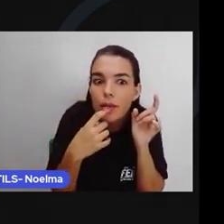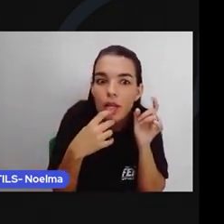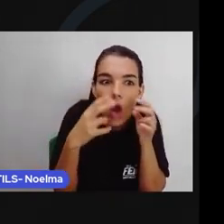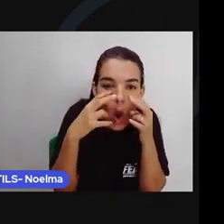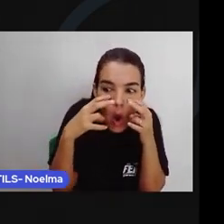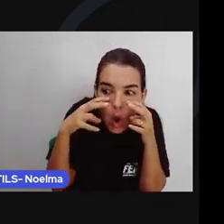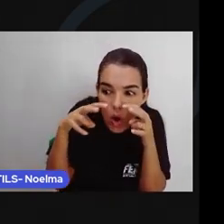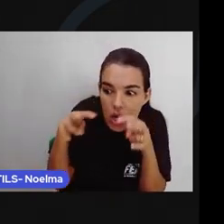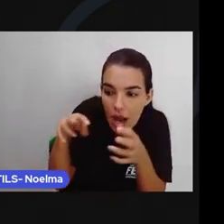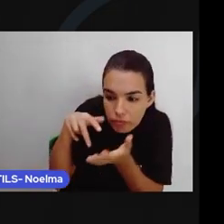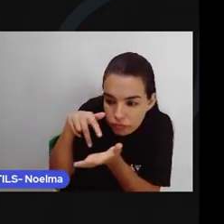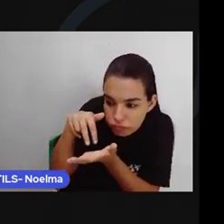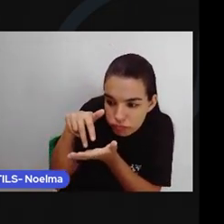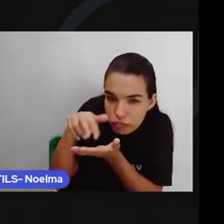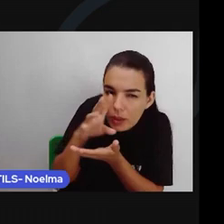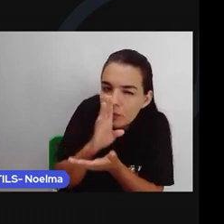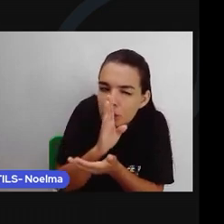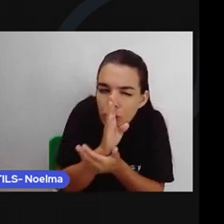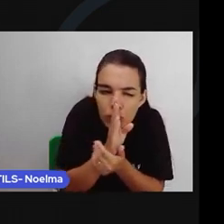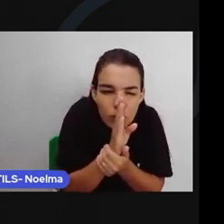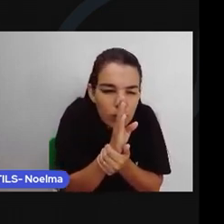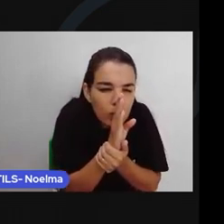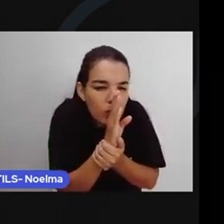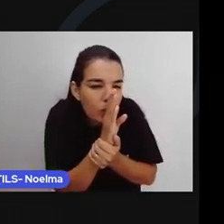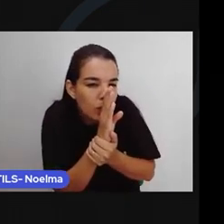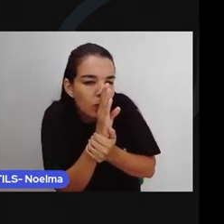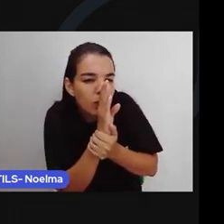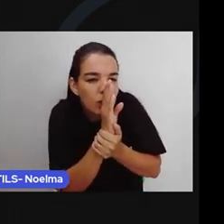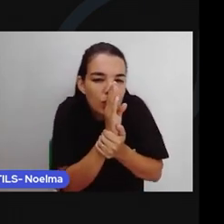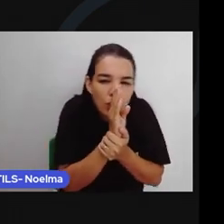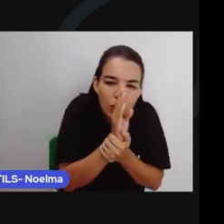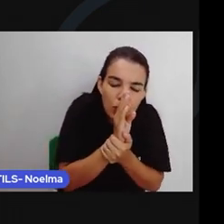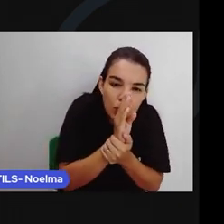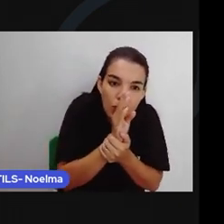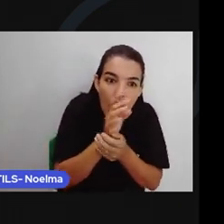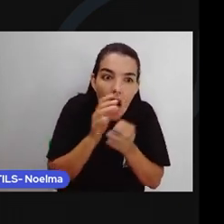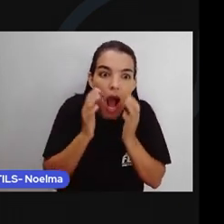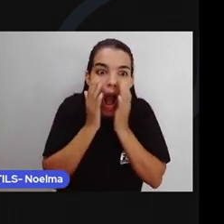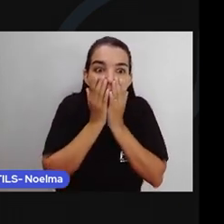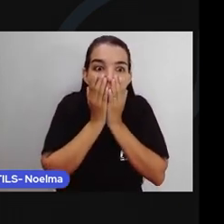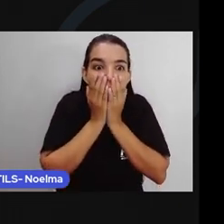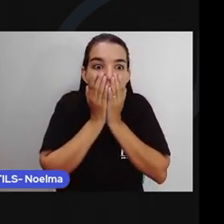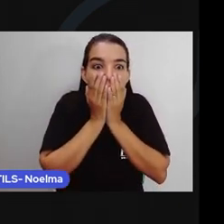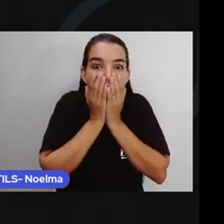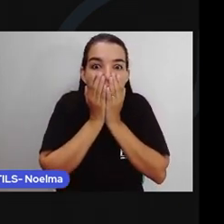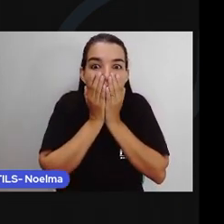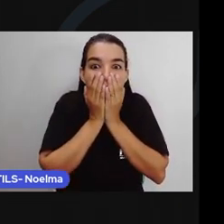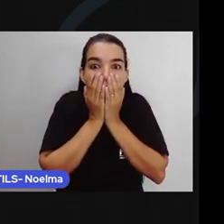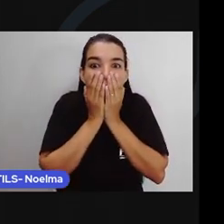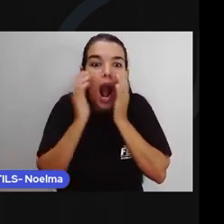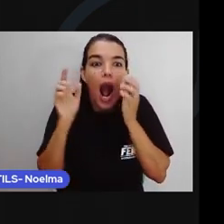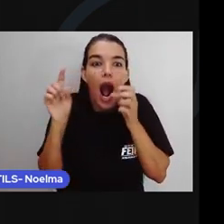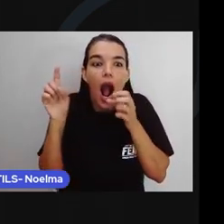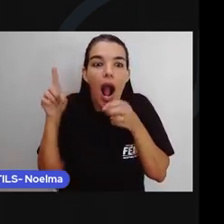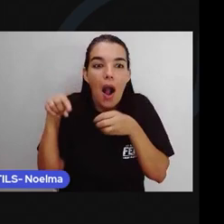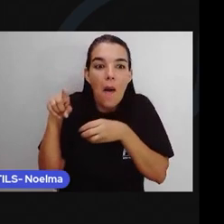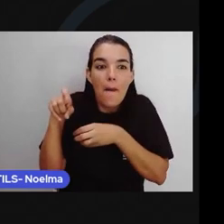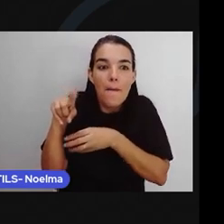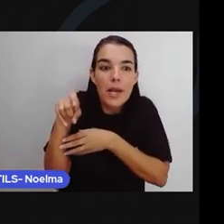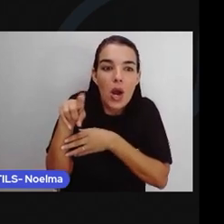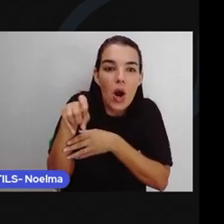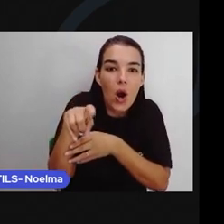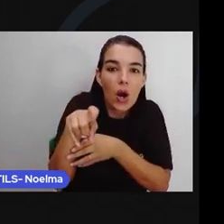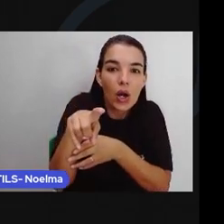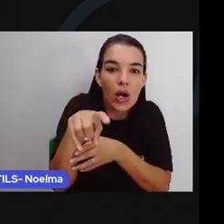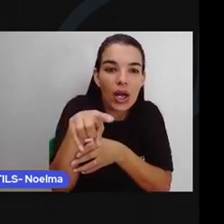meninos silenciosamente Era o próprio minhocão do pari Feio que lembra de força no escuro